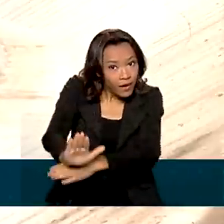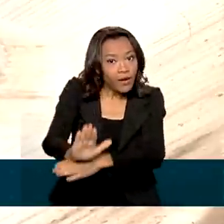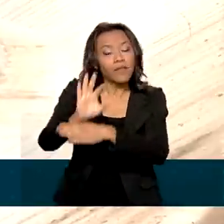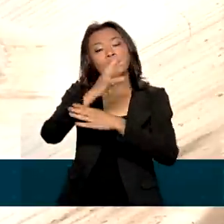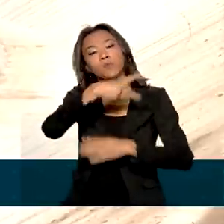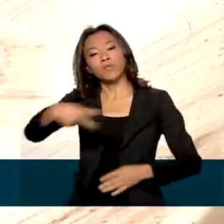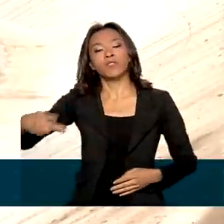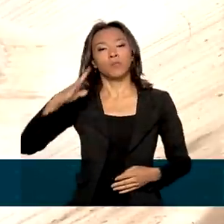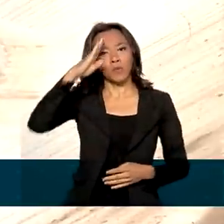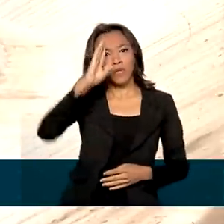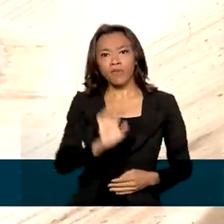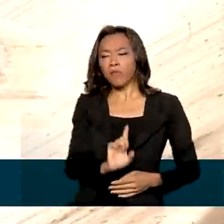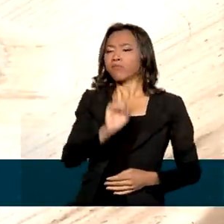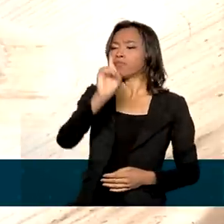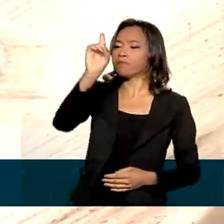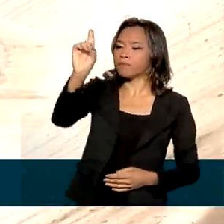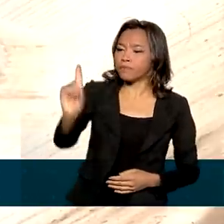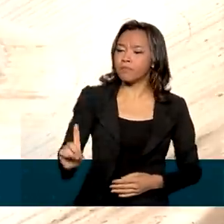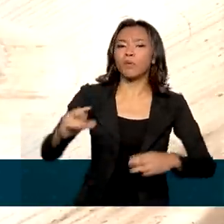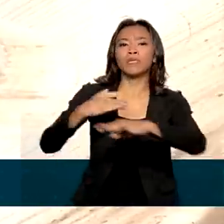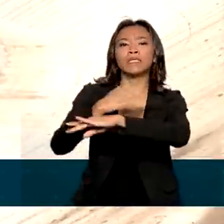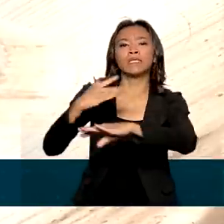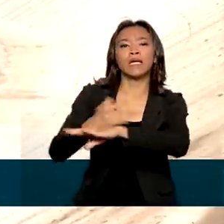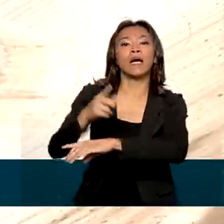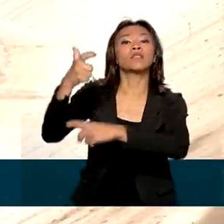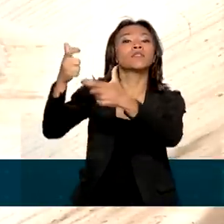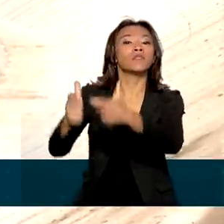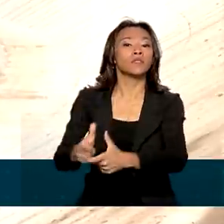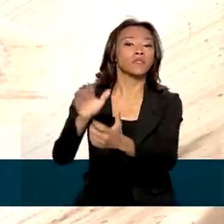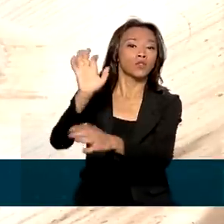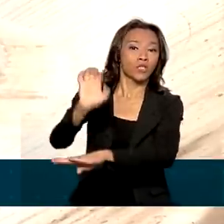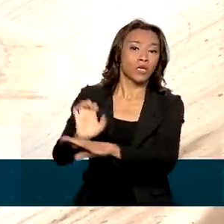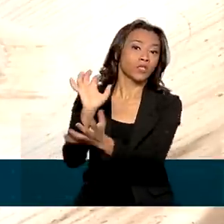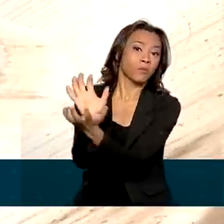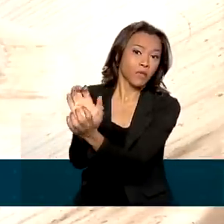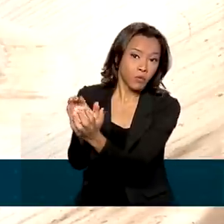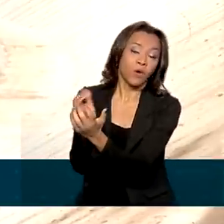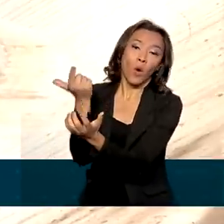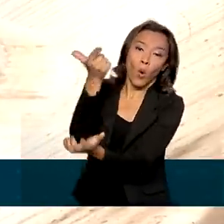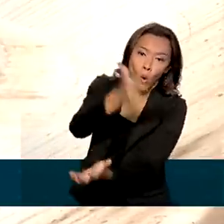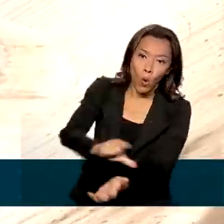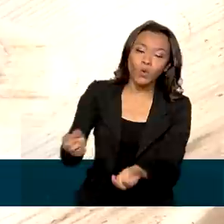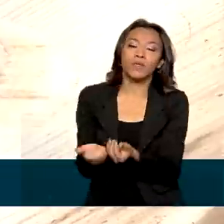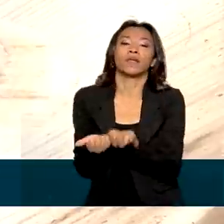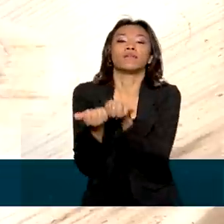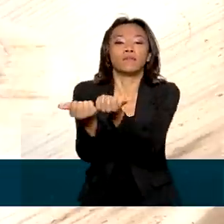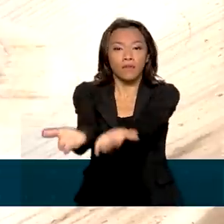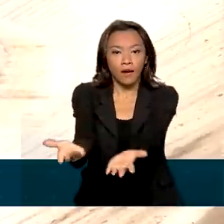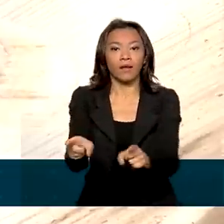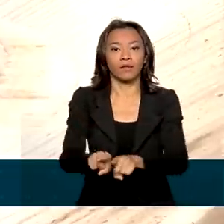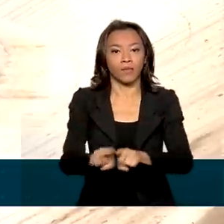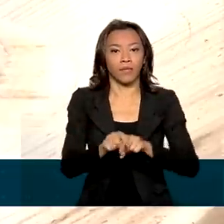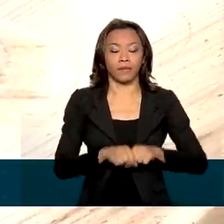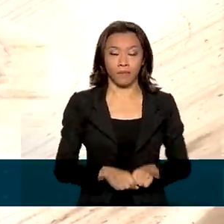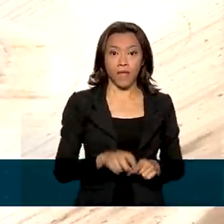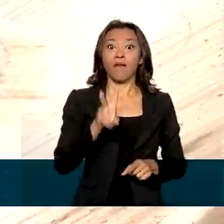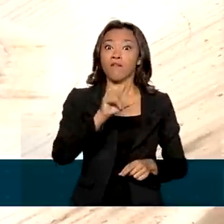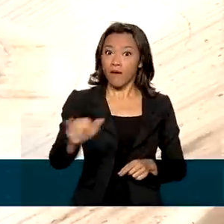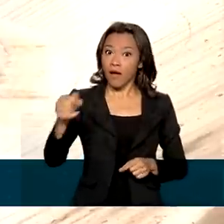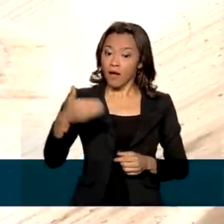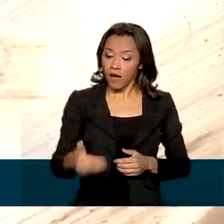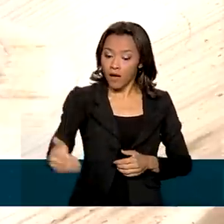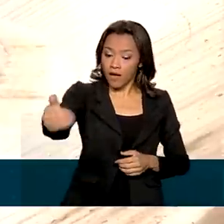vai para a Sertânia, em Pernambuco, onde entrega o ramal do Agreste. E também vai inaugurar